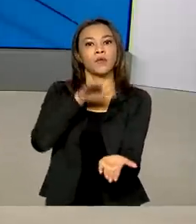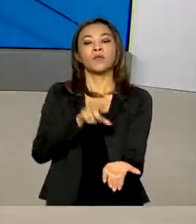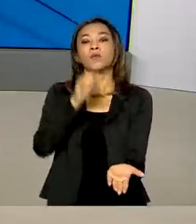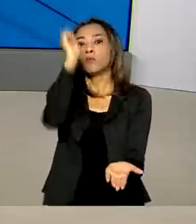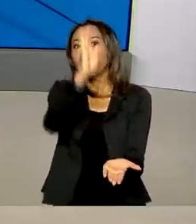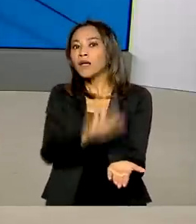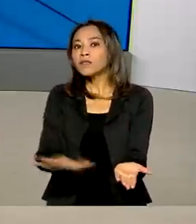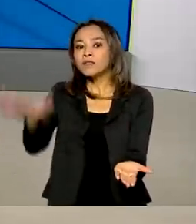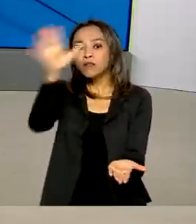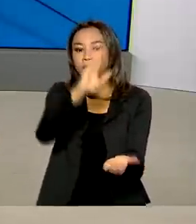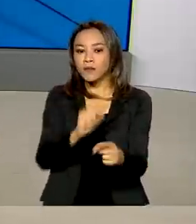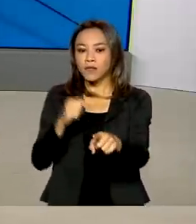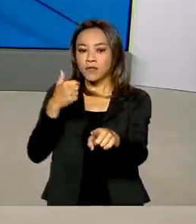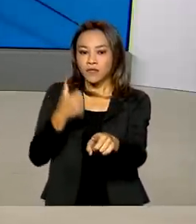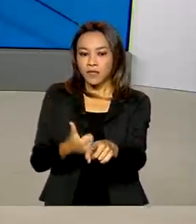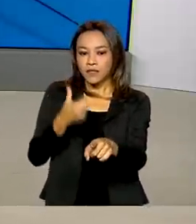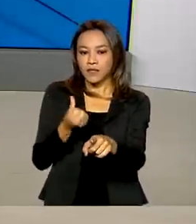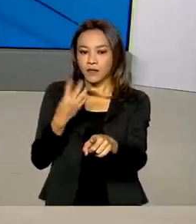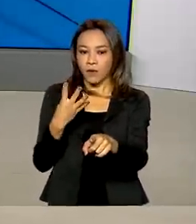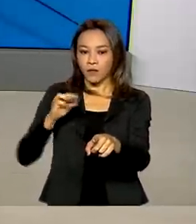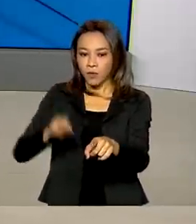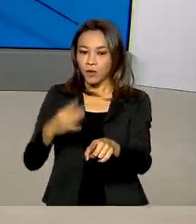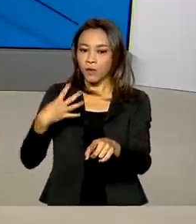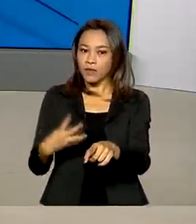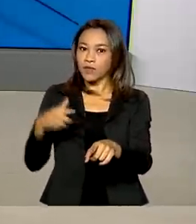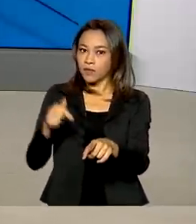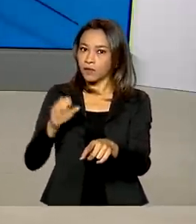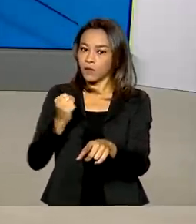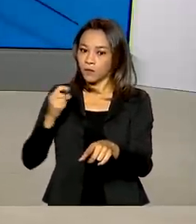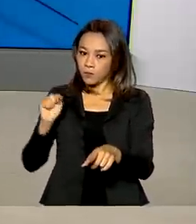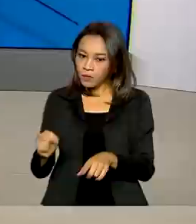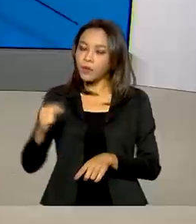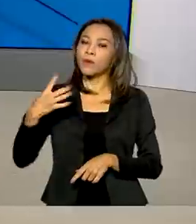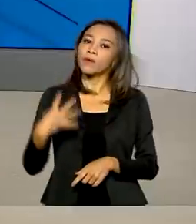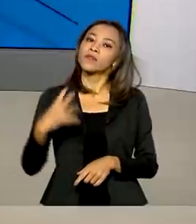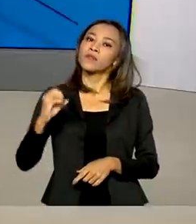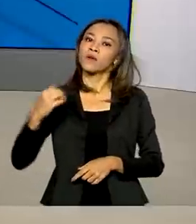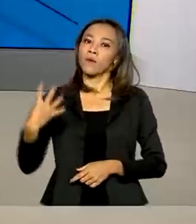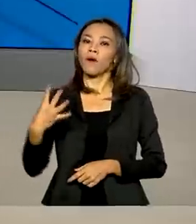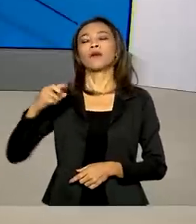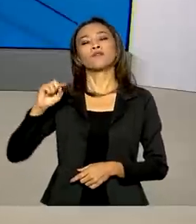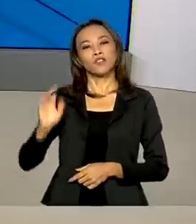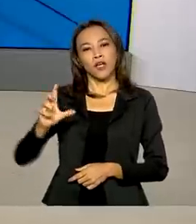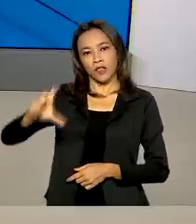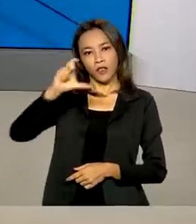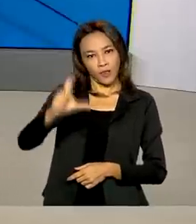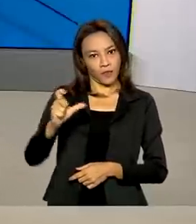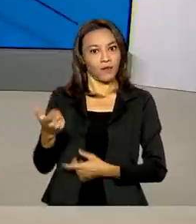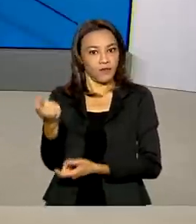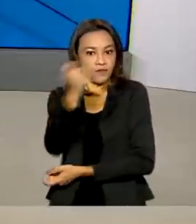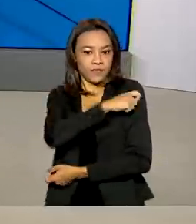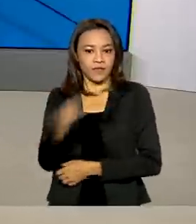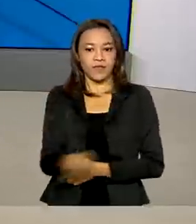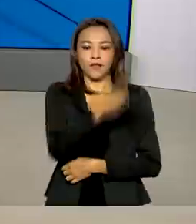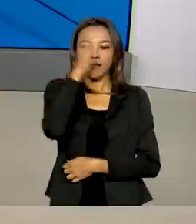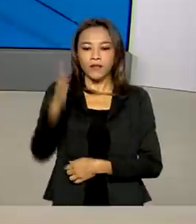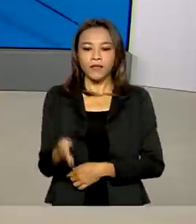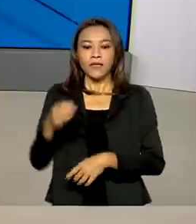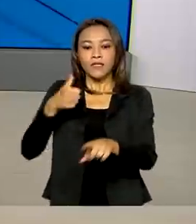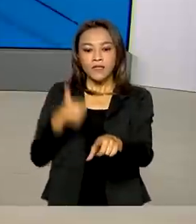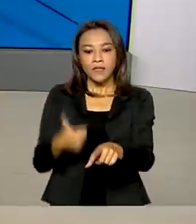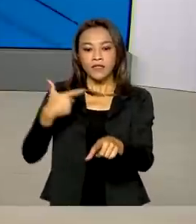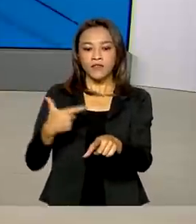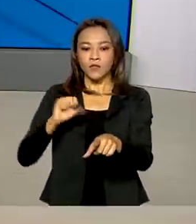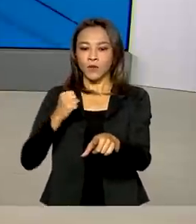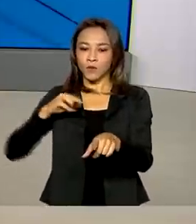164 milhões 478 mil 404 doses de vacinas, 128 milhões